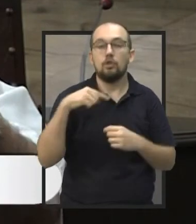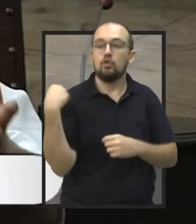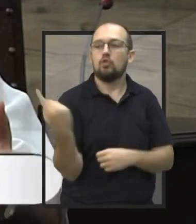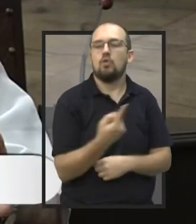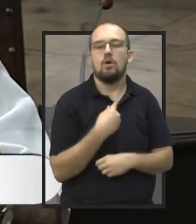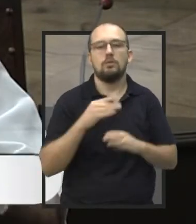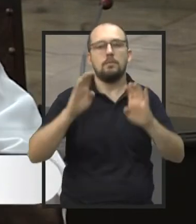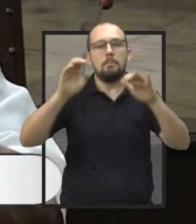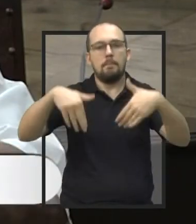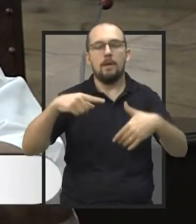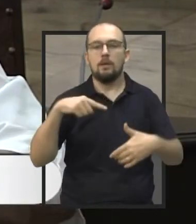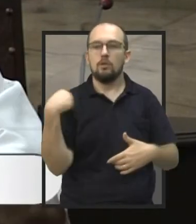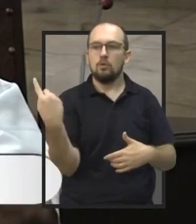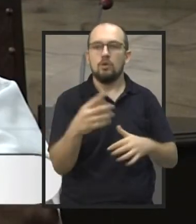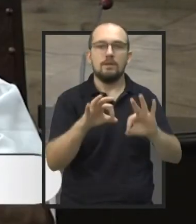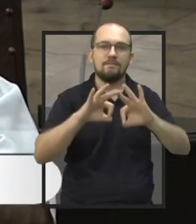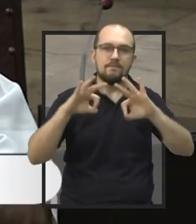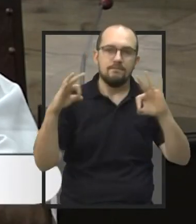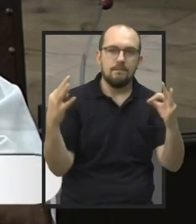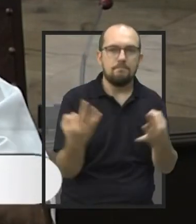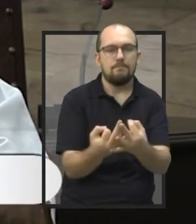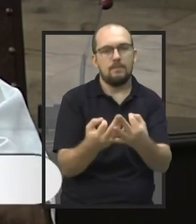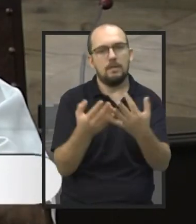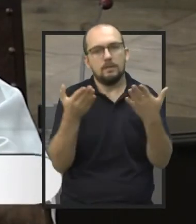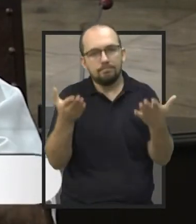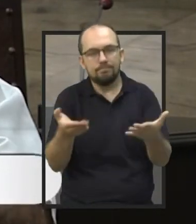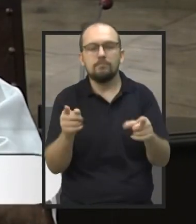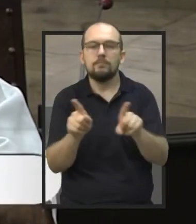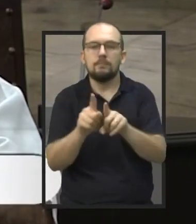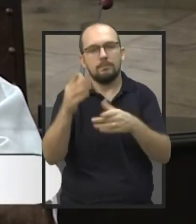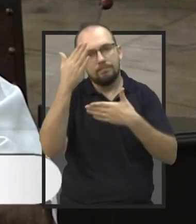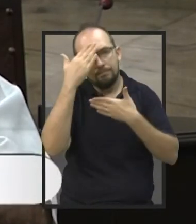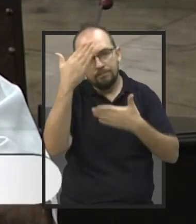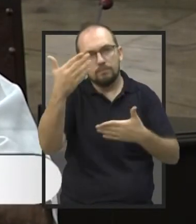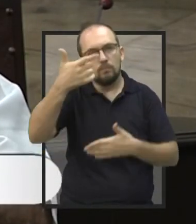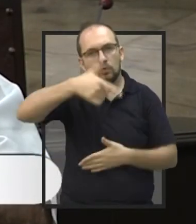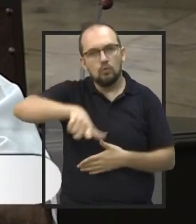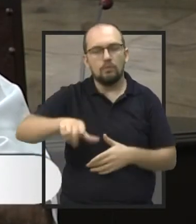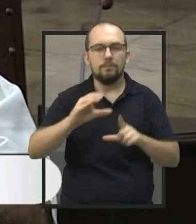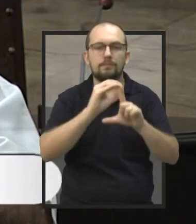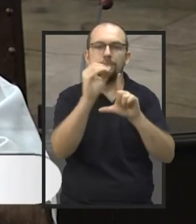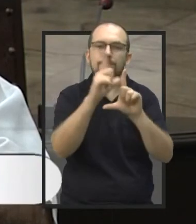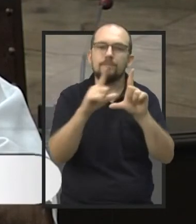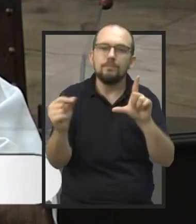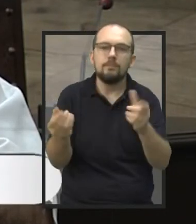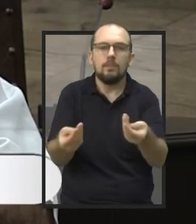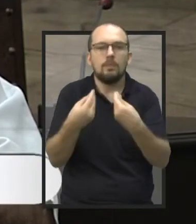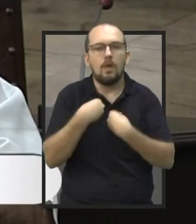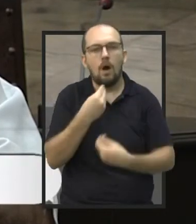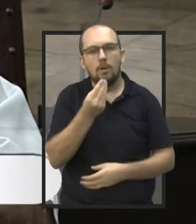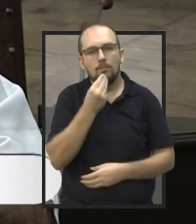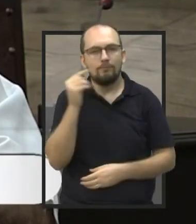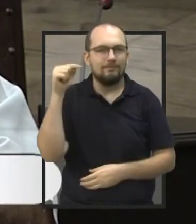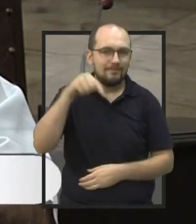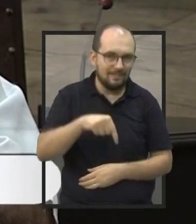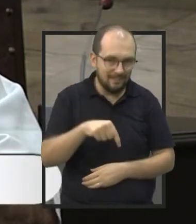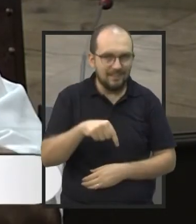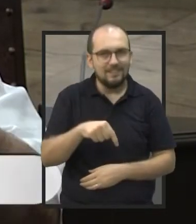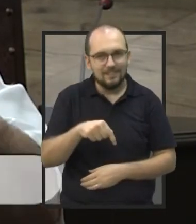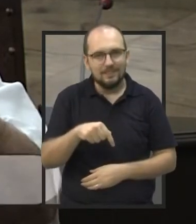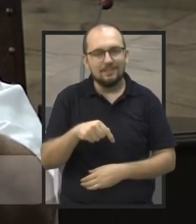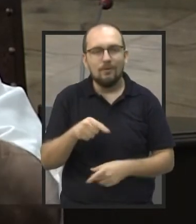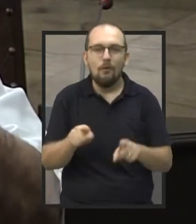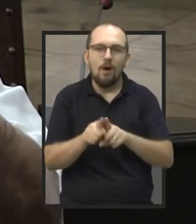bem da nossa família, dos familiares. E agradeço mais uma vez a TV Câmara para me dar essa oportunidade de